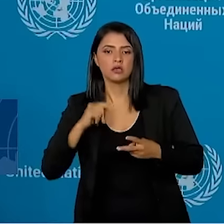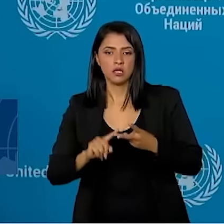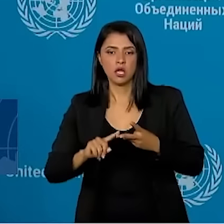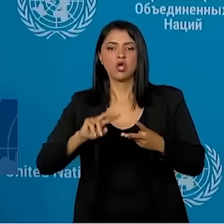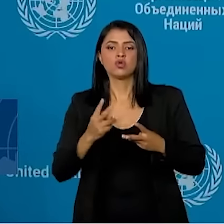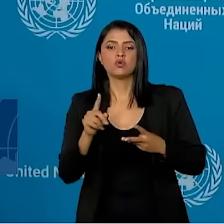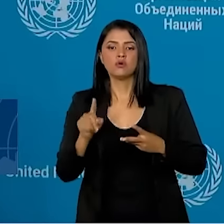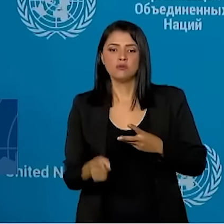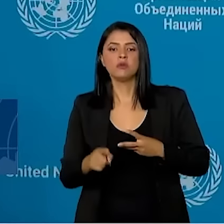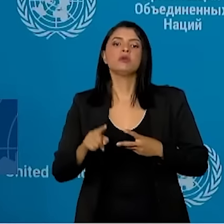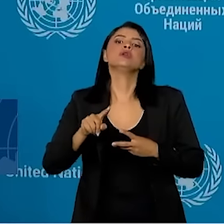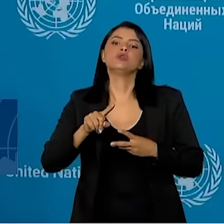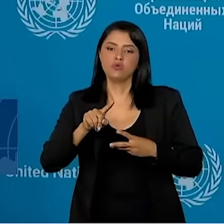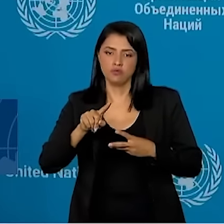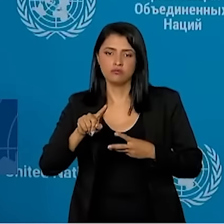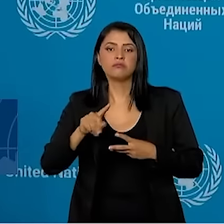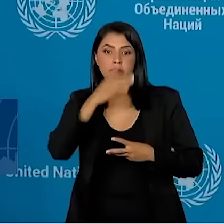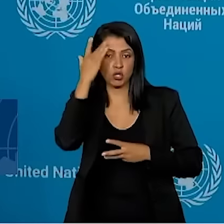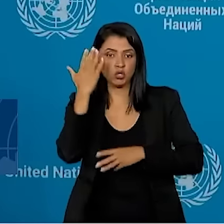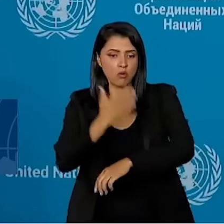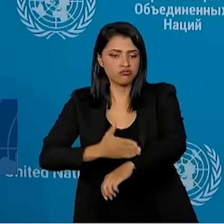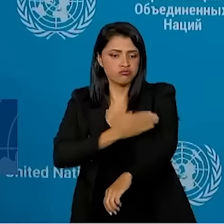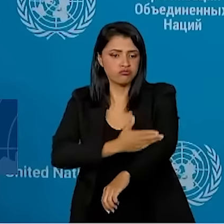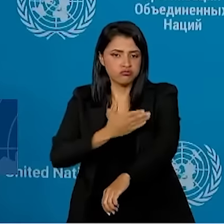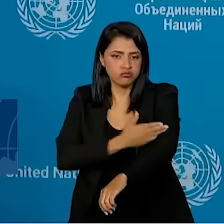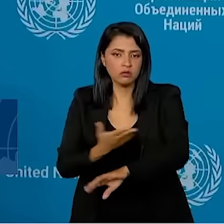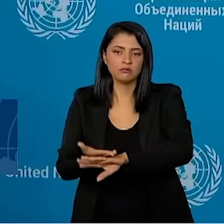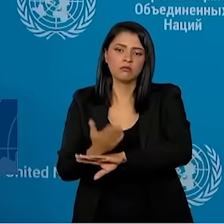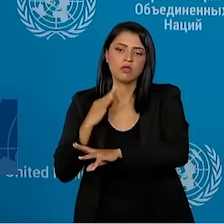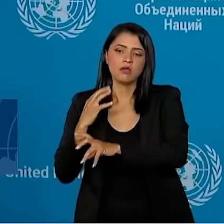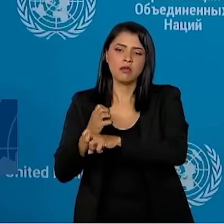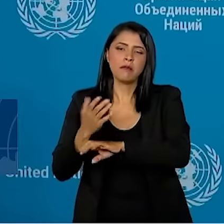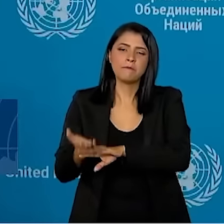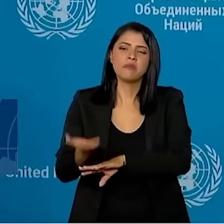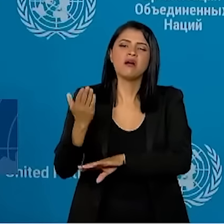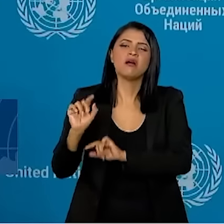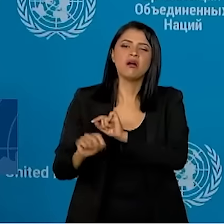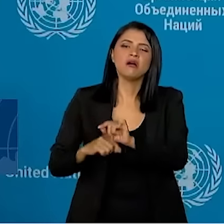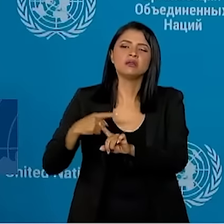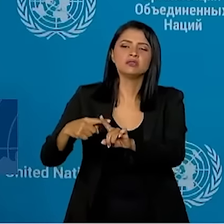2.058 pessoas feridas e mais, na verdade,